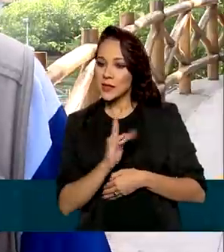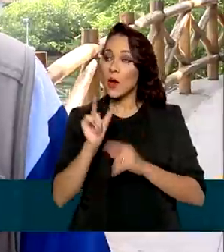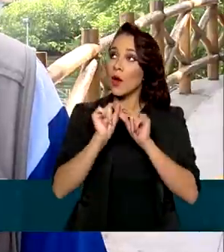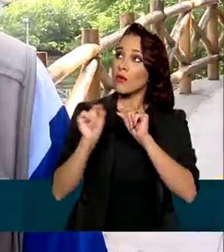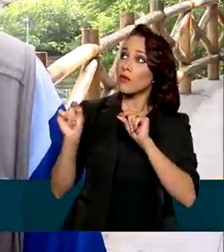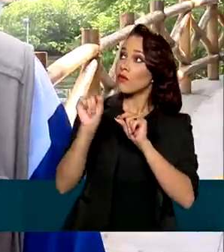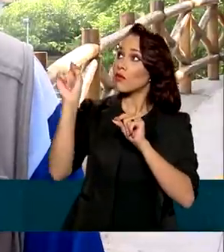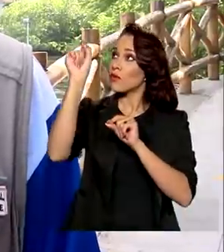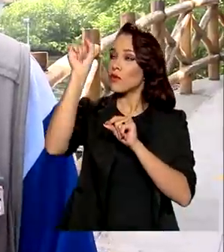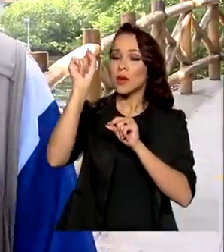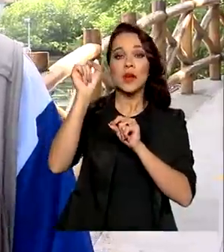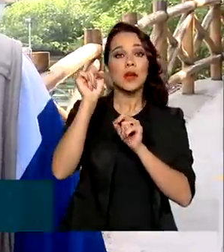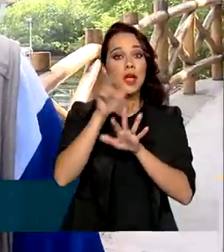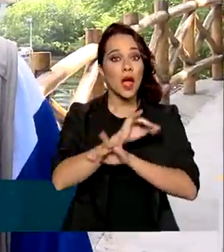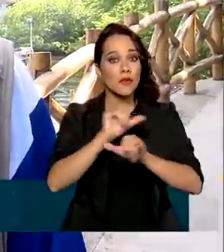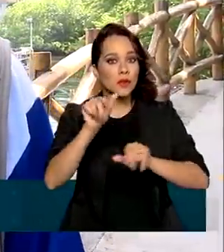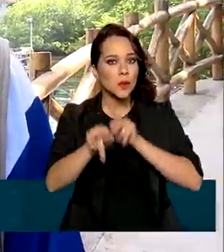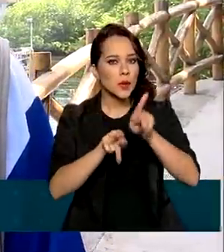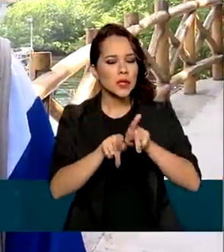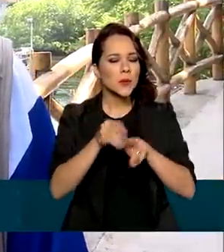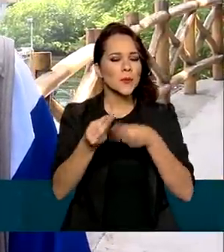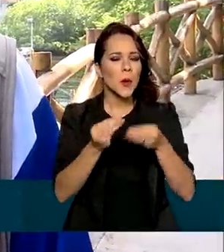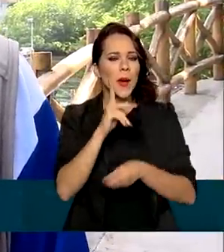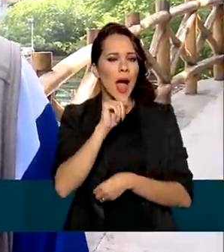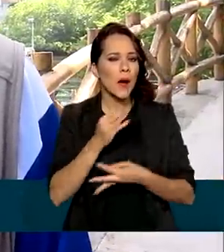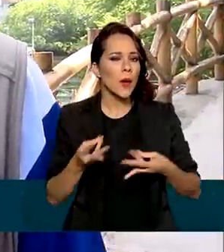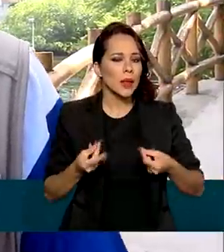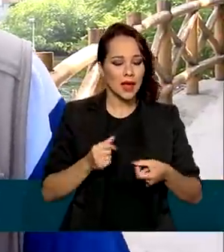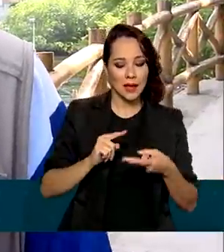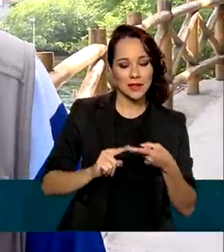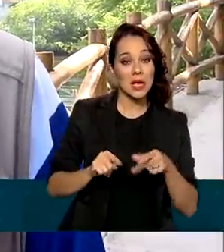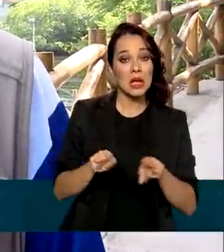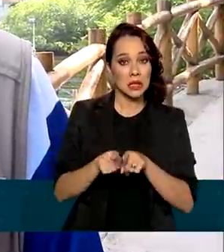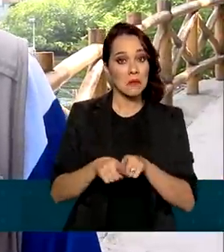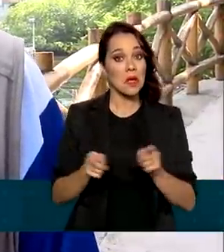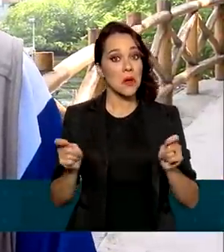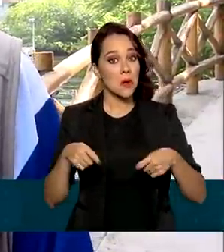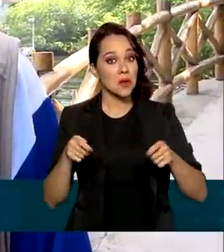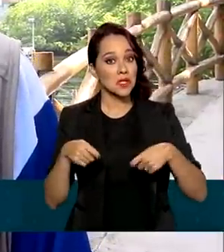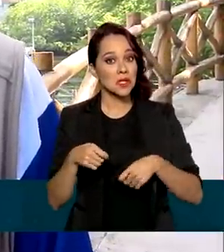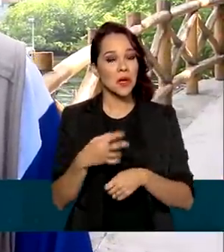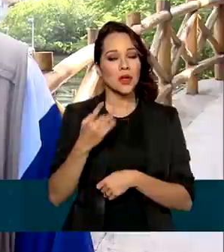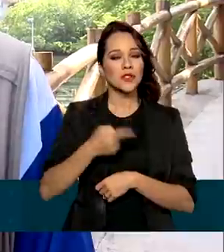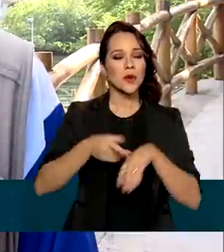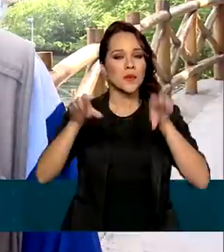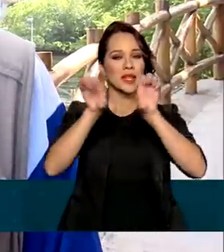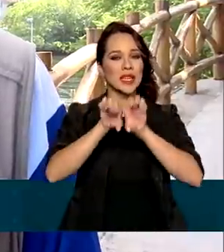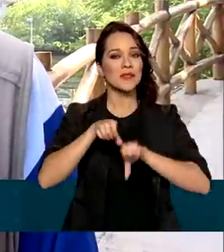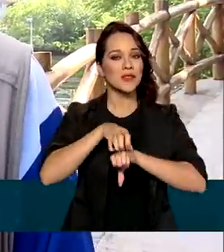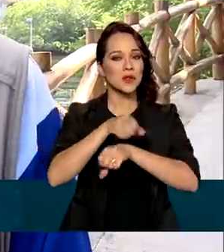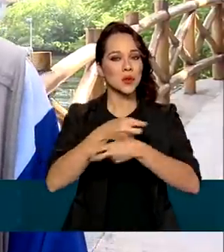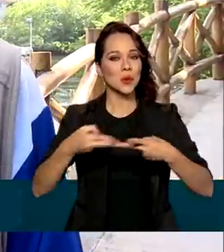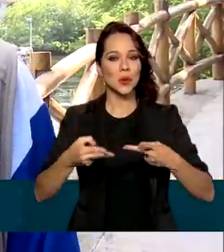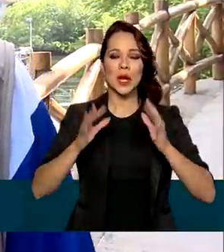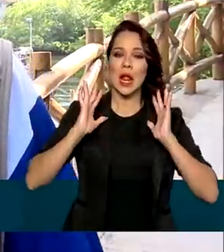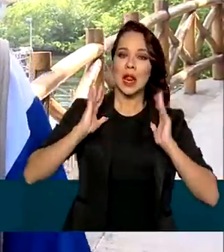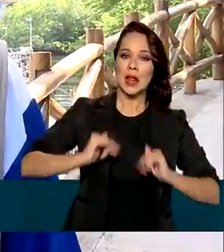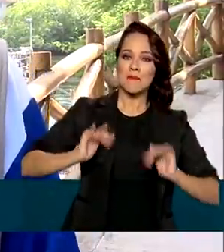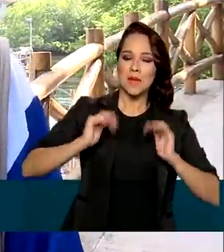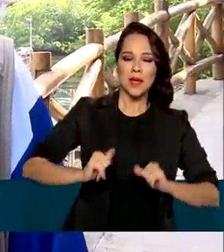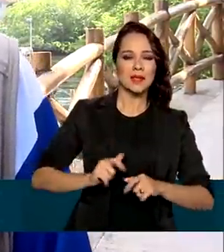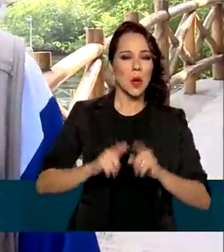informa a população sobre a qualidade da água e também condições sobre infraestrutura, limpeza,